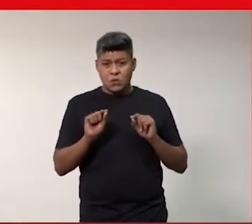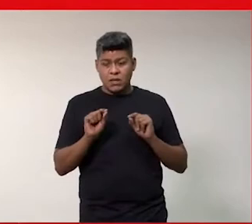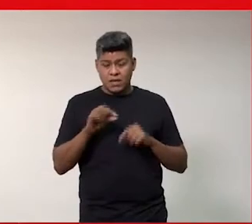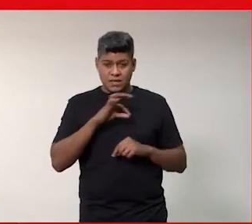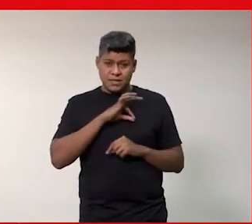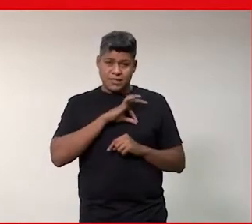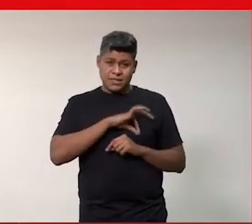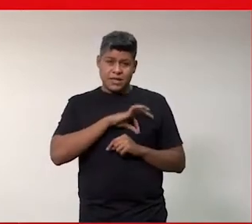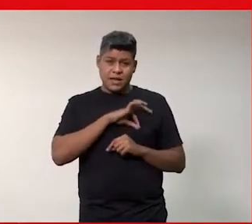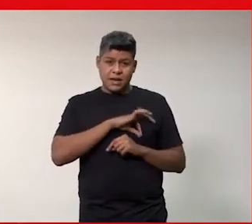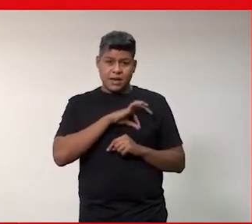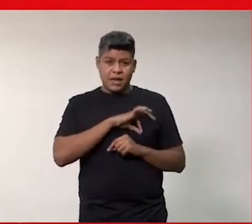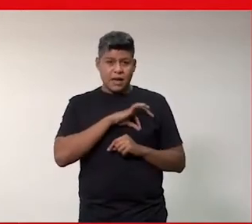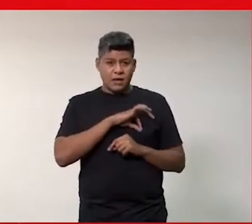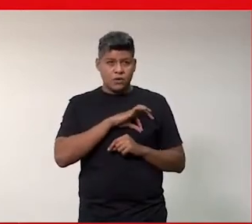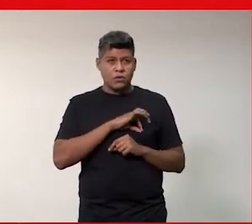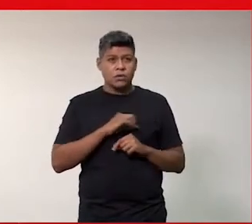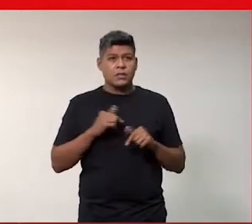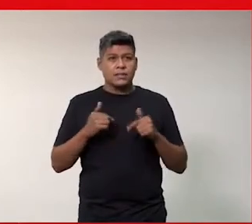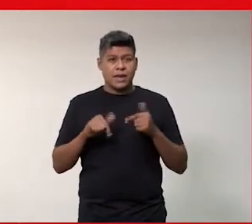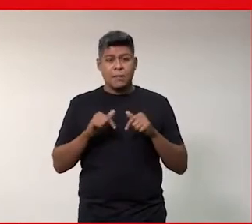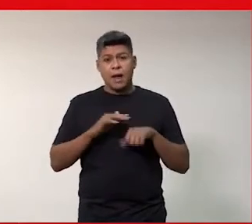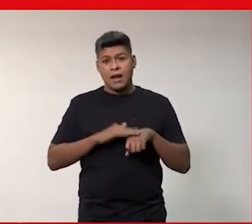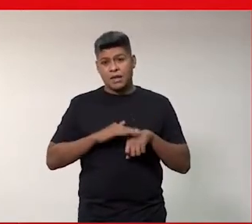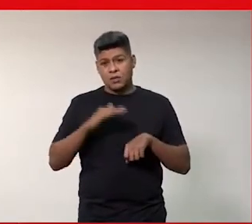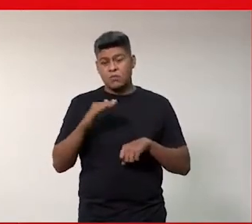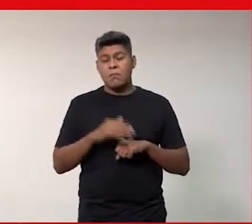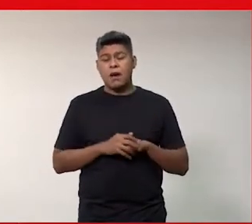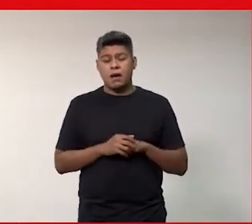seu salário, elas falaram que estão trabalhando muito mais.